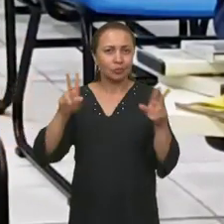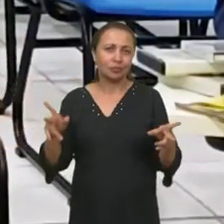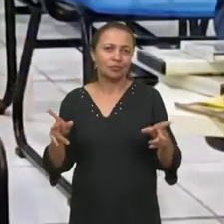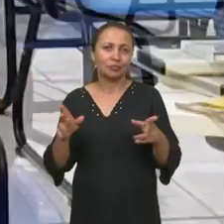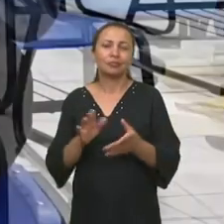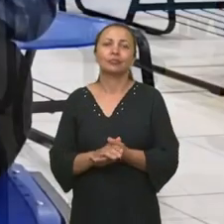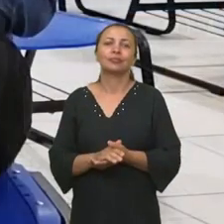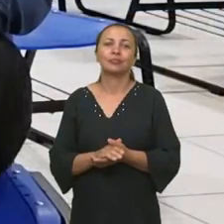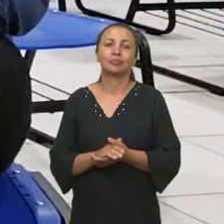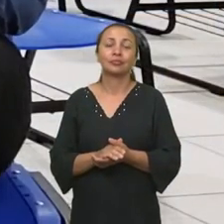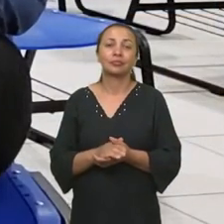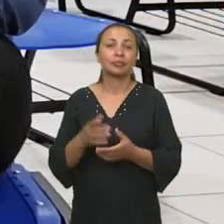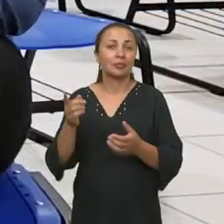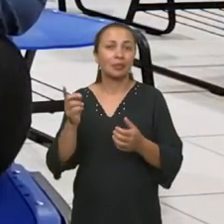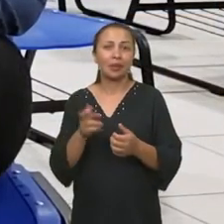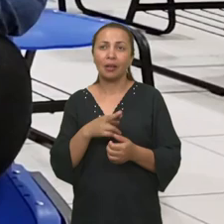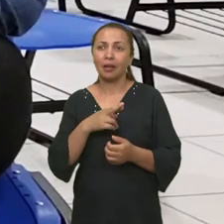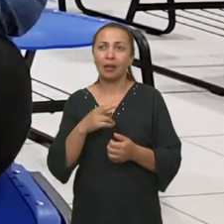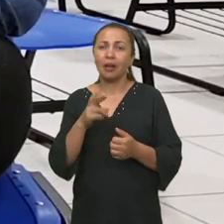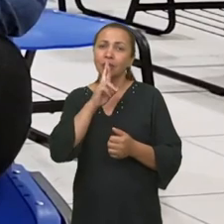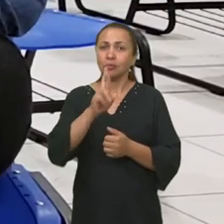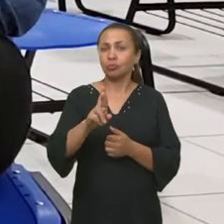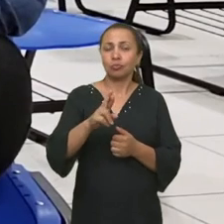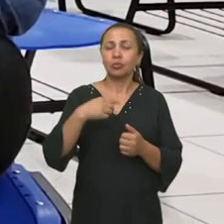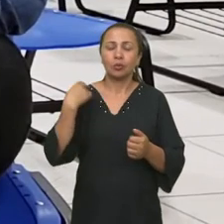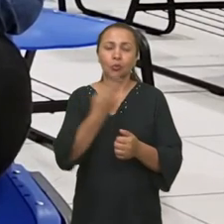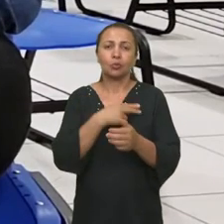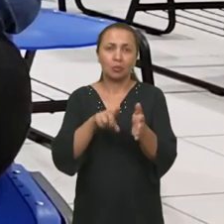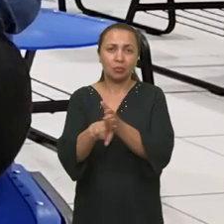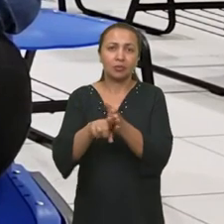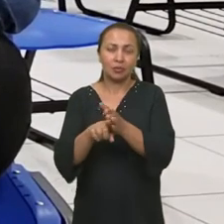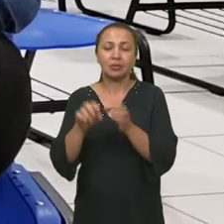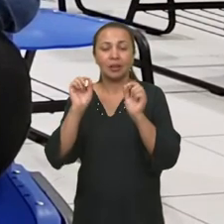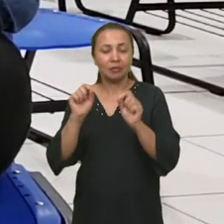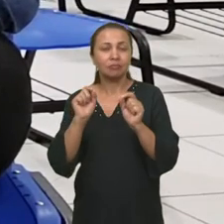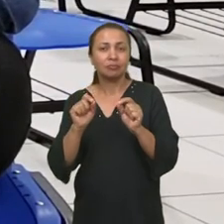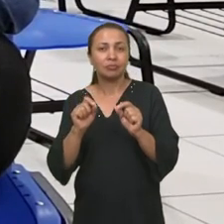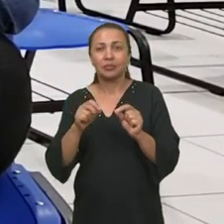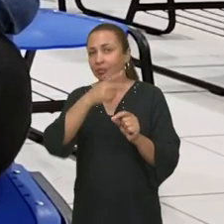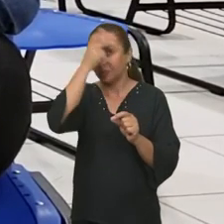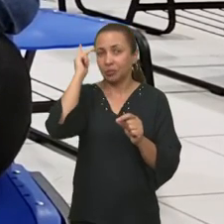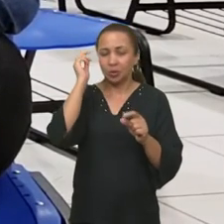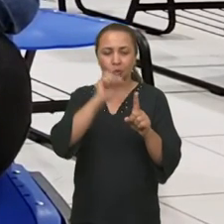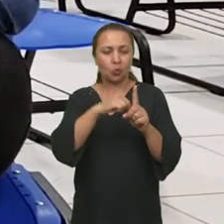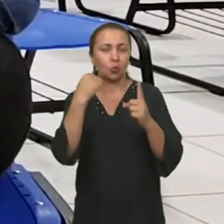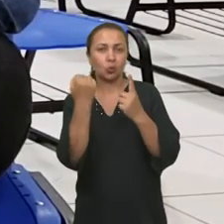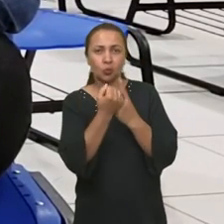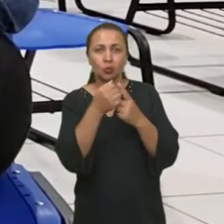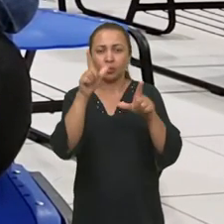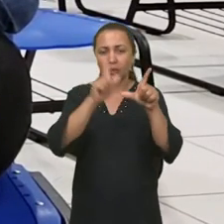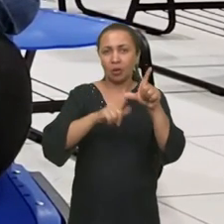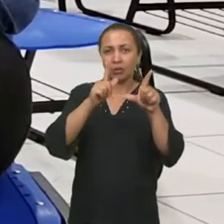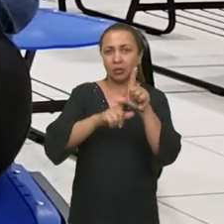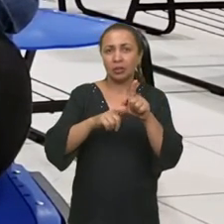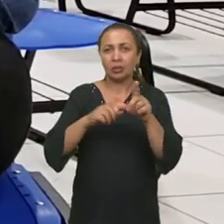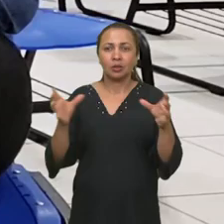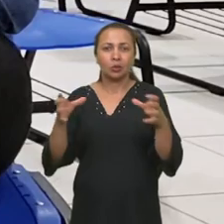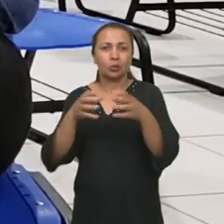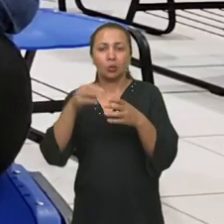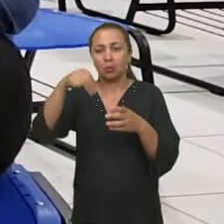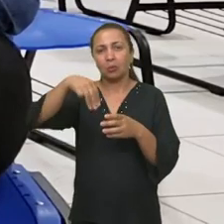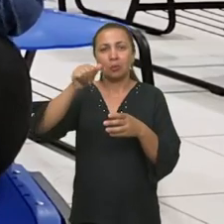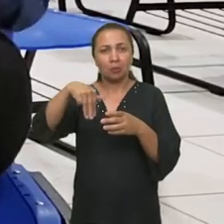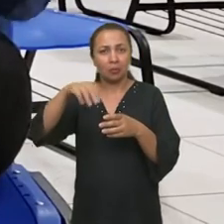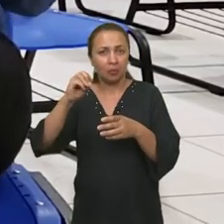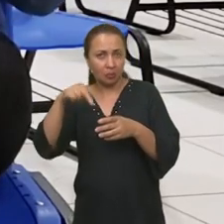diferente. O principal resultado da nossa pesquisa foi que, apesar de que, em geral, as pessoas associam as letras